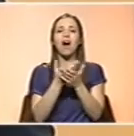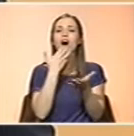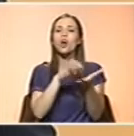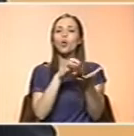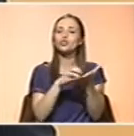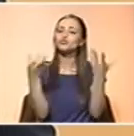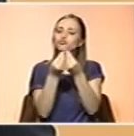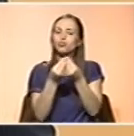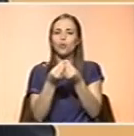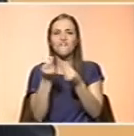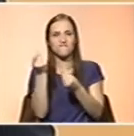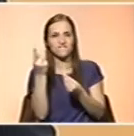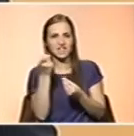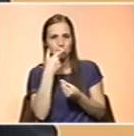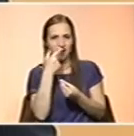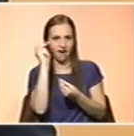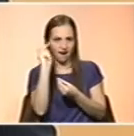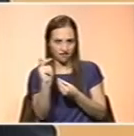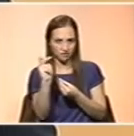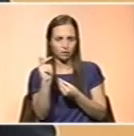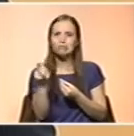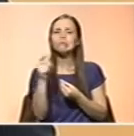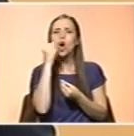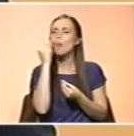Eram de onde, esses cientistas? Eles são de suíços.